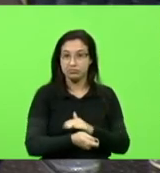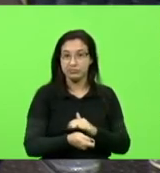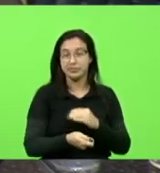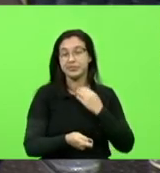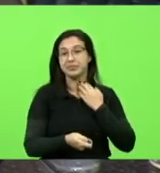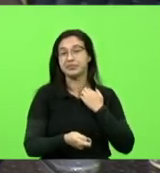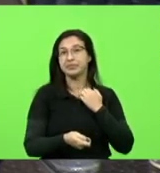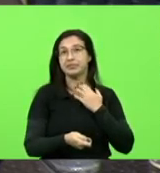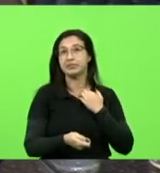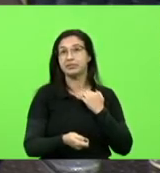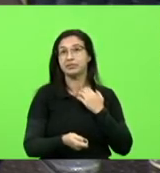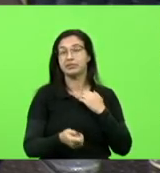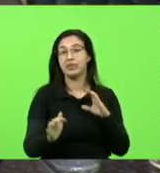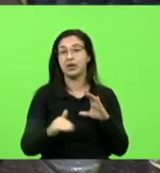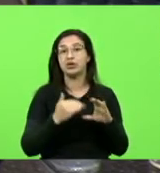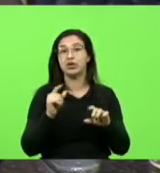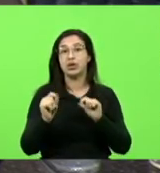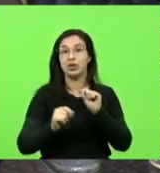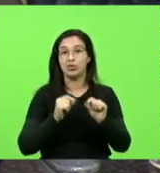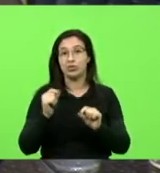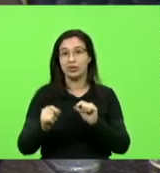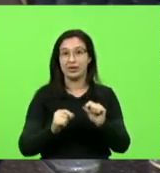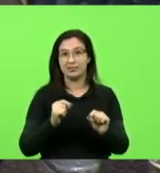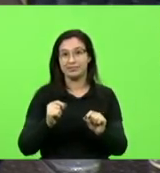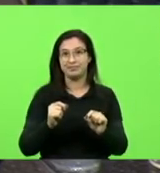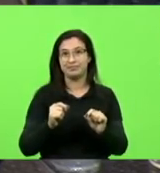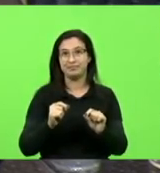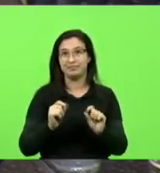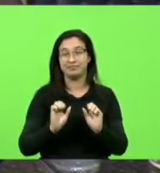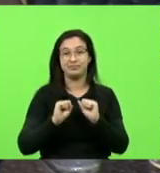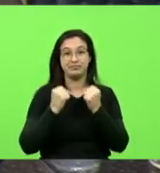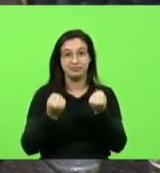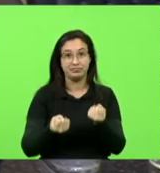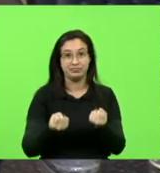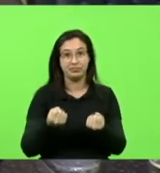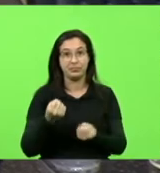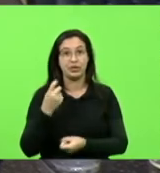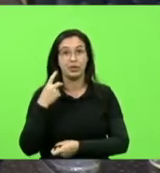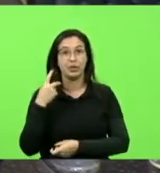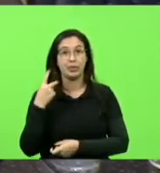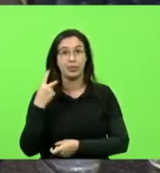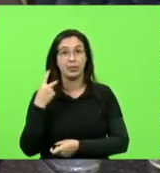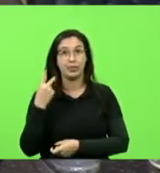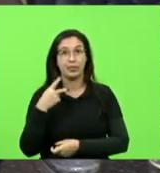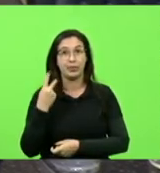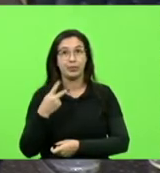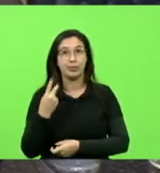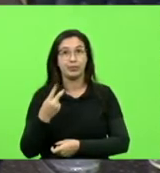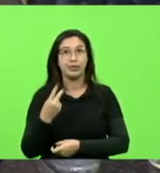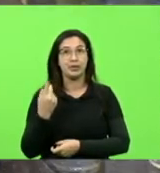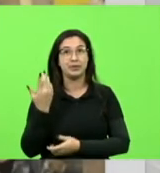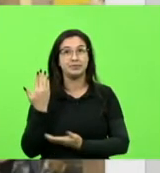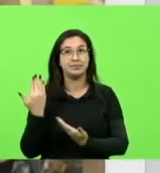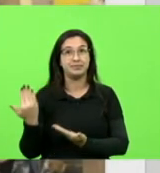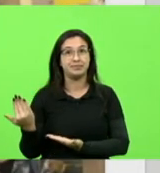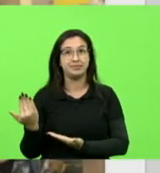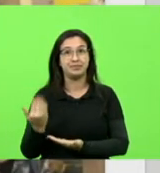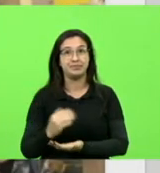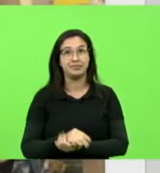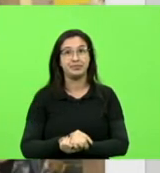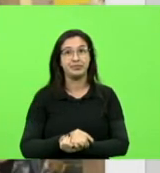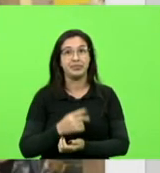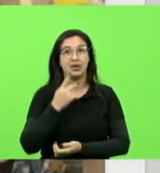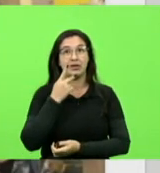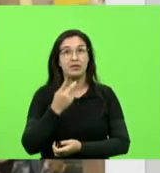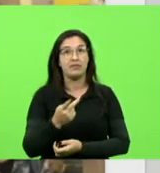a defensoria pública, com dinheiro público, pode passar a próxima imagem, dizendo que vai